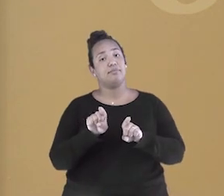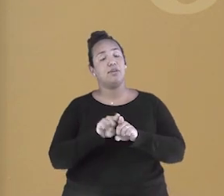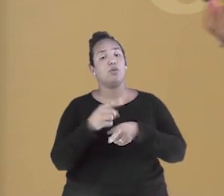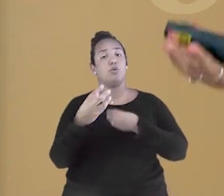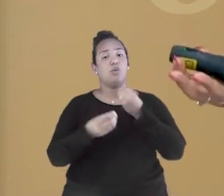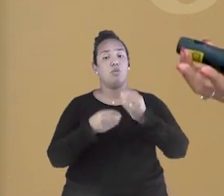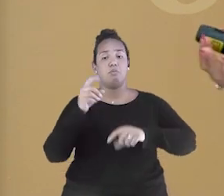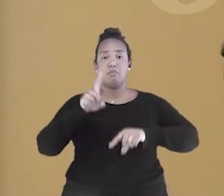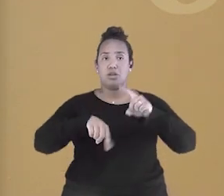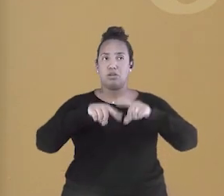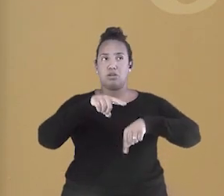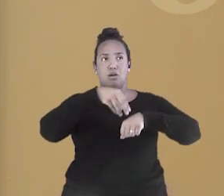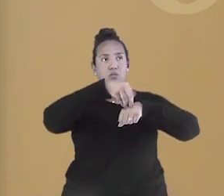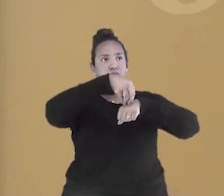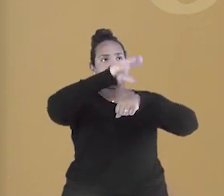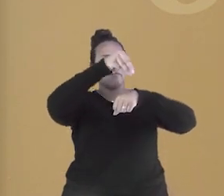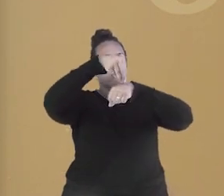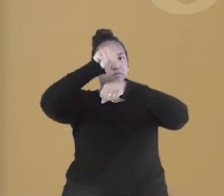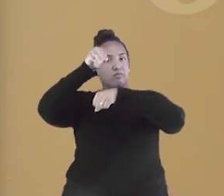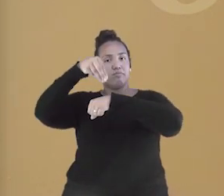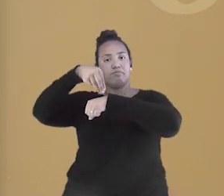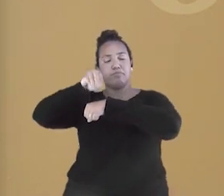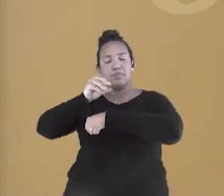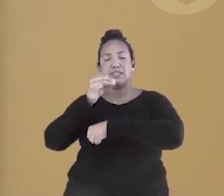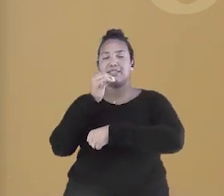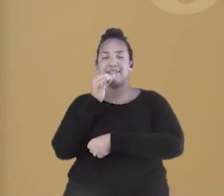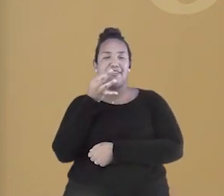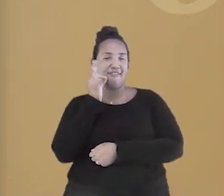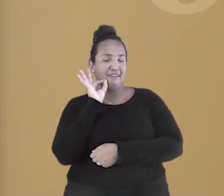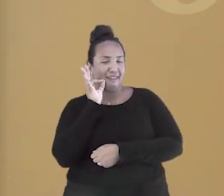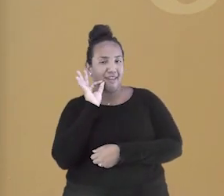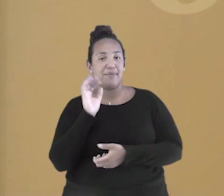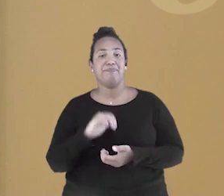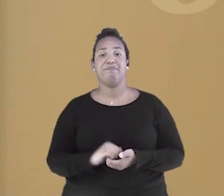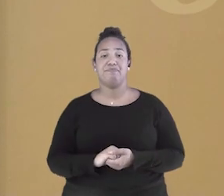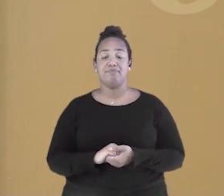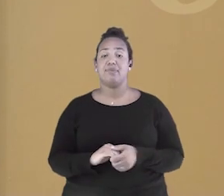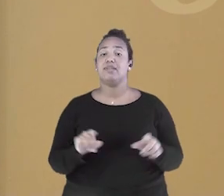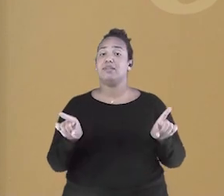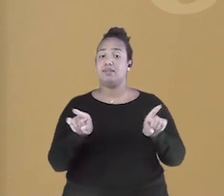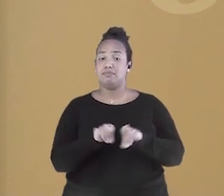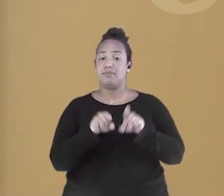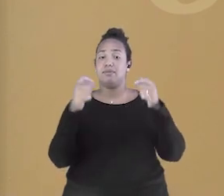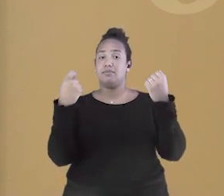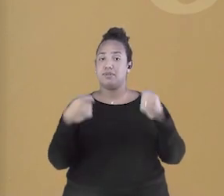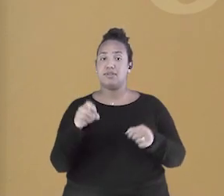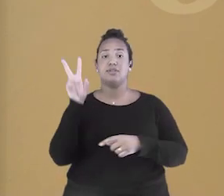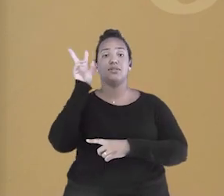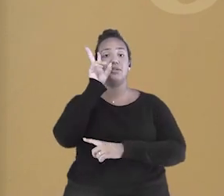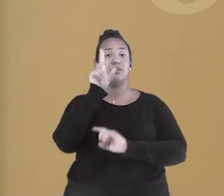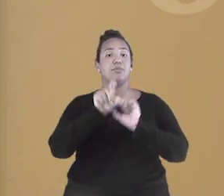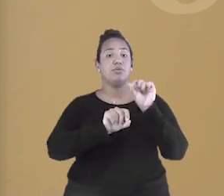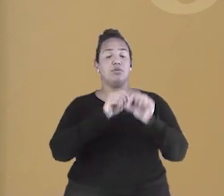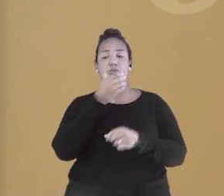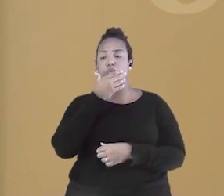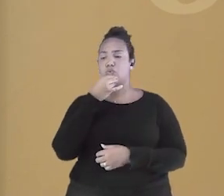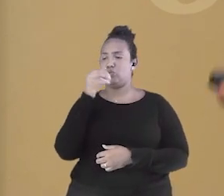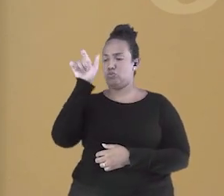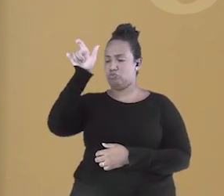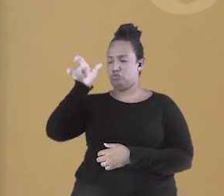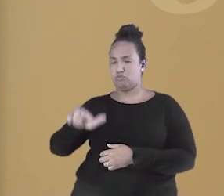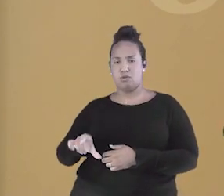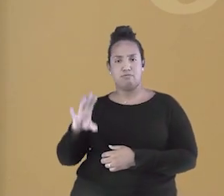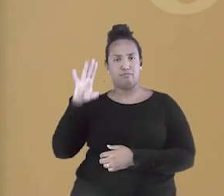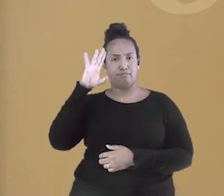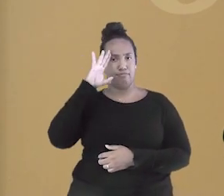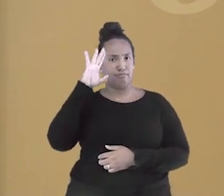produtos, como o café e a borracha. E, claro, não podemos esquecer da ilustre figura dos coronéis, que irão surgir nos